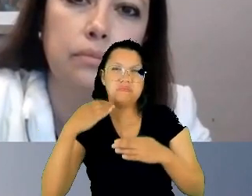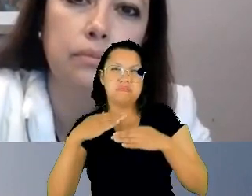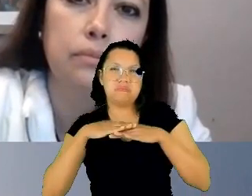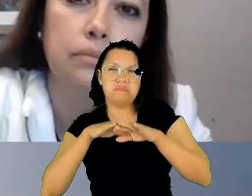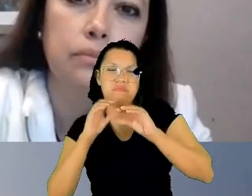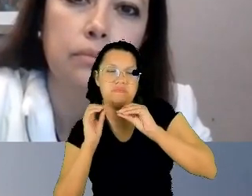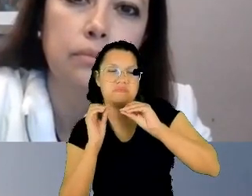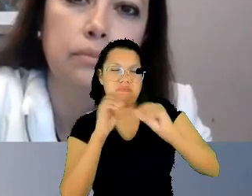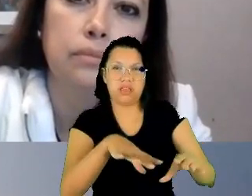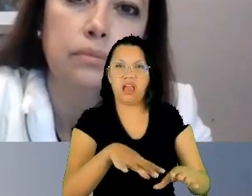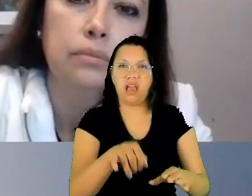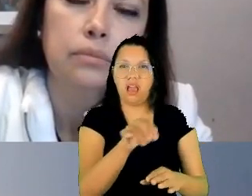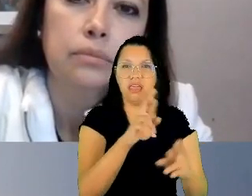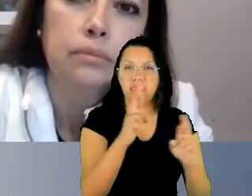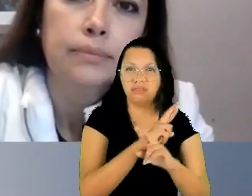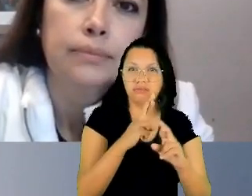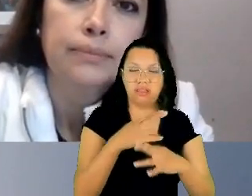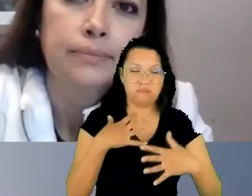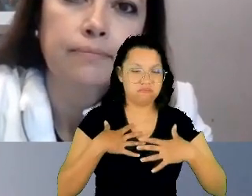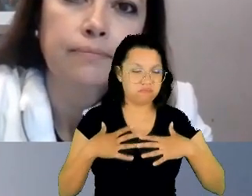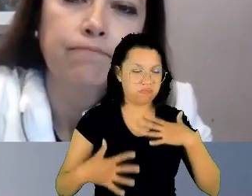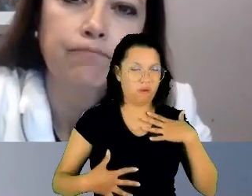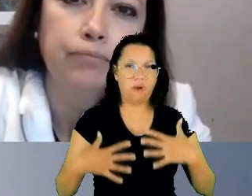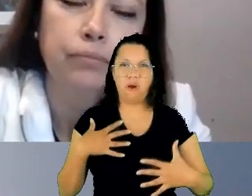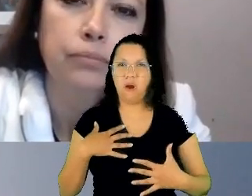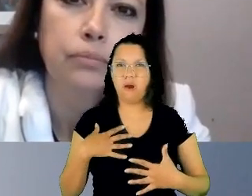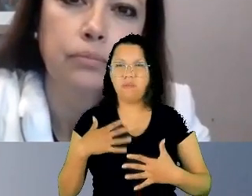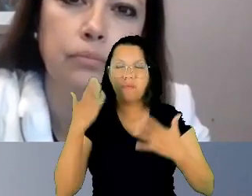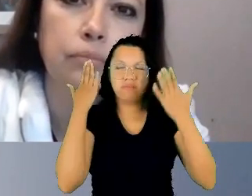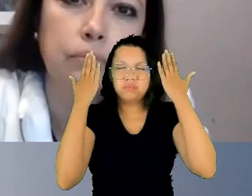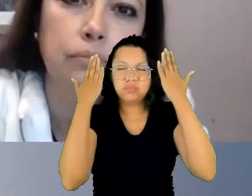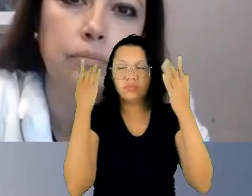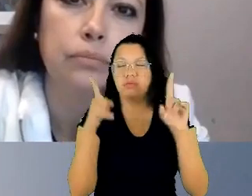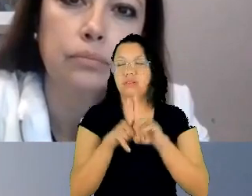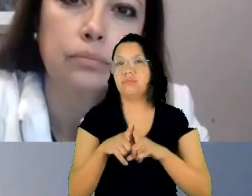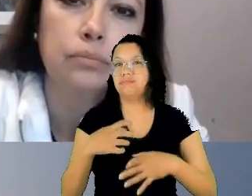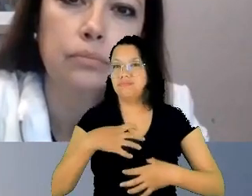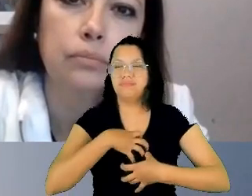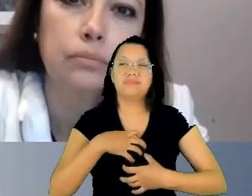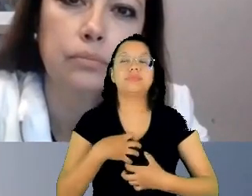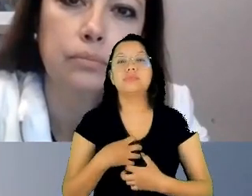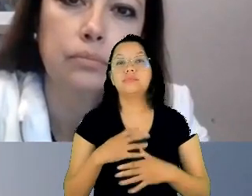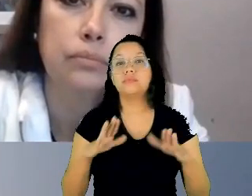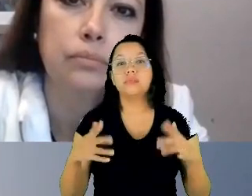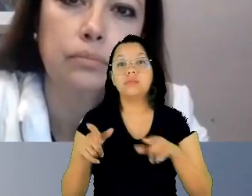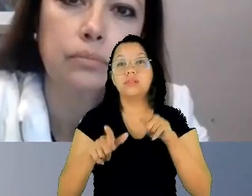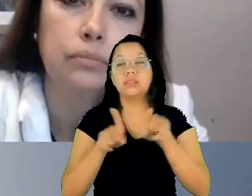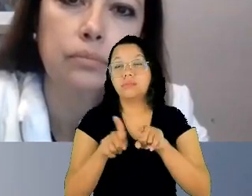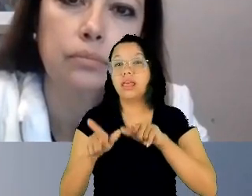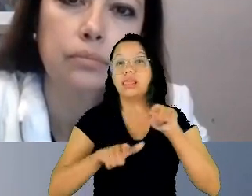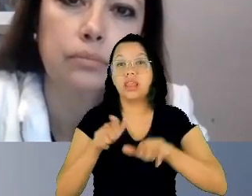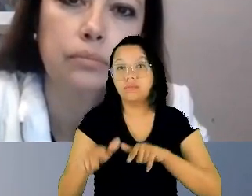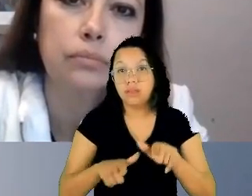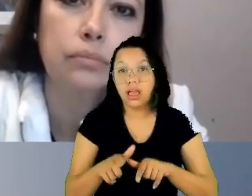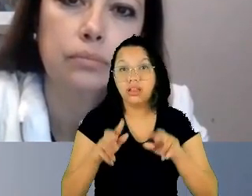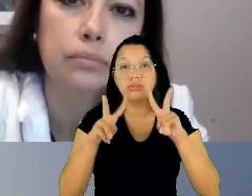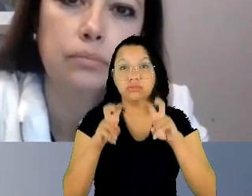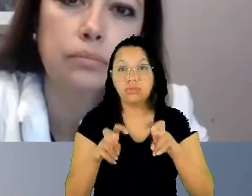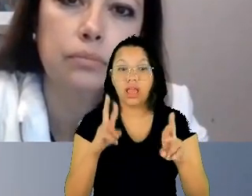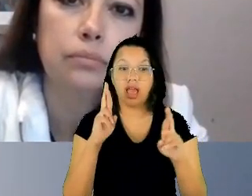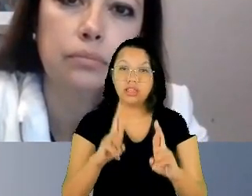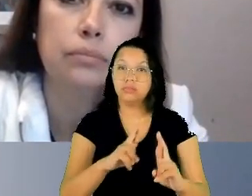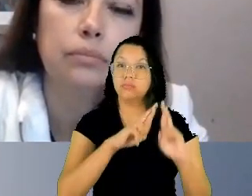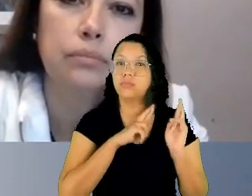E o sistema interamericano trabalha com o tema da responsabilidade do Estado nos casos de violência sexual, o dever da devida